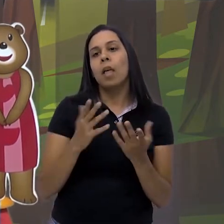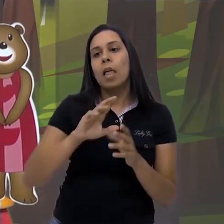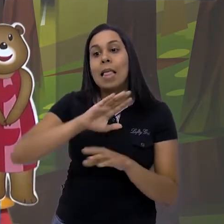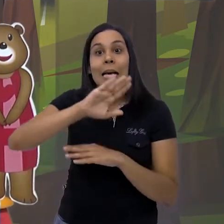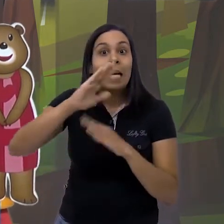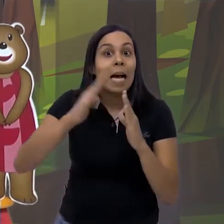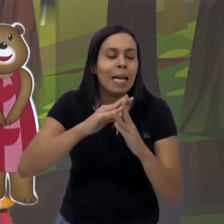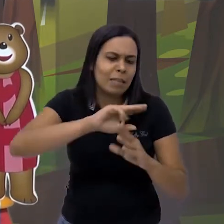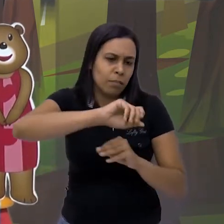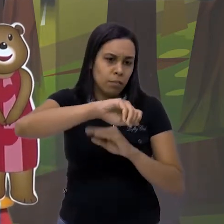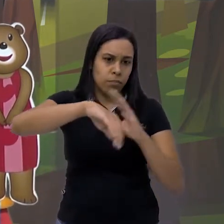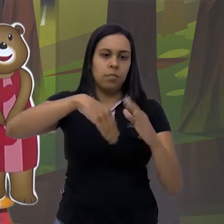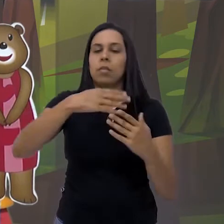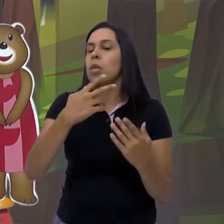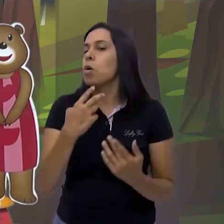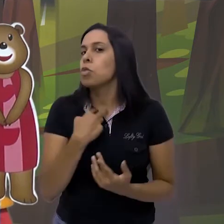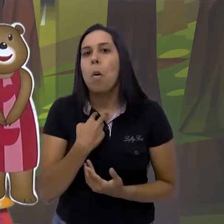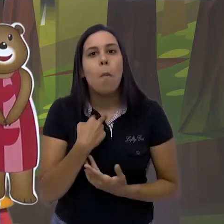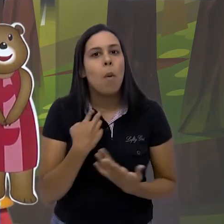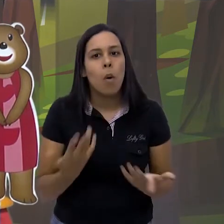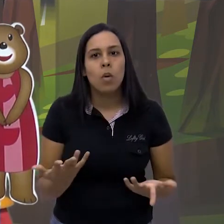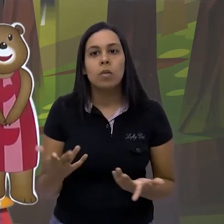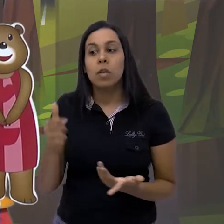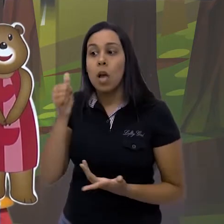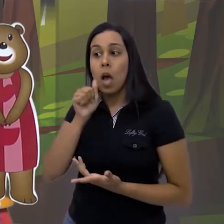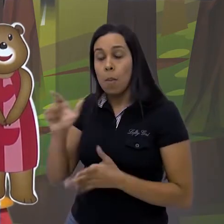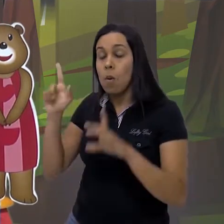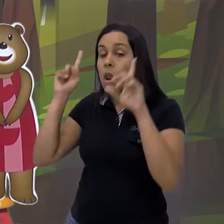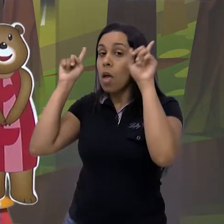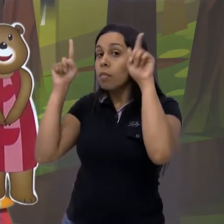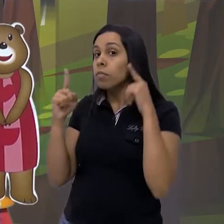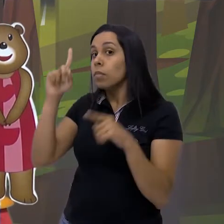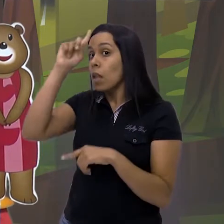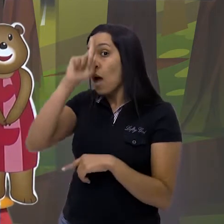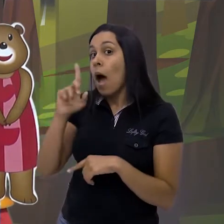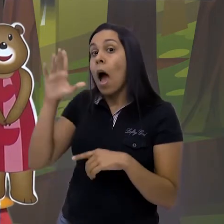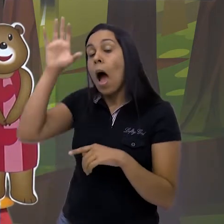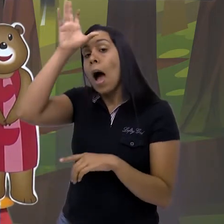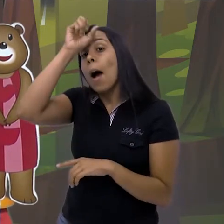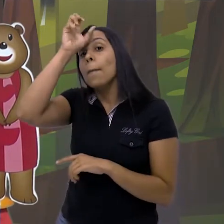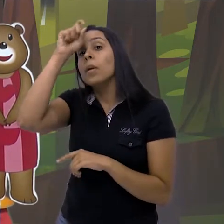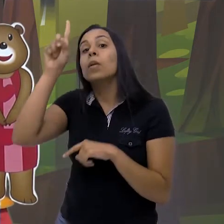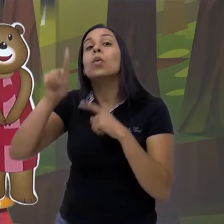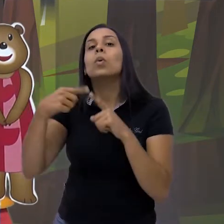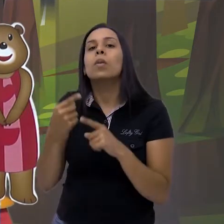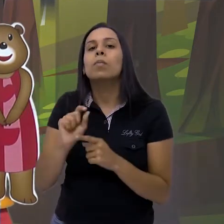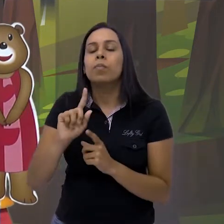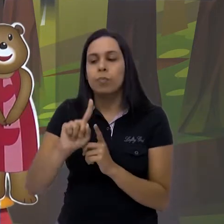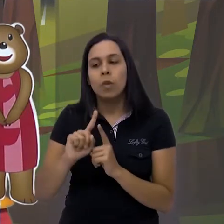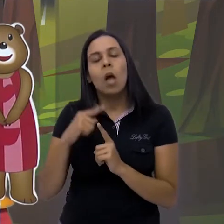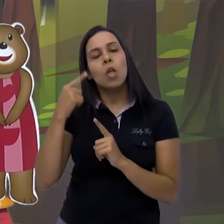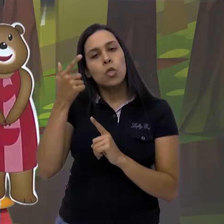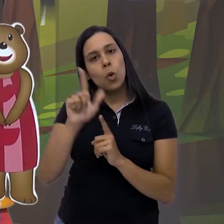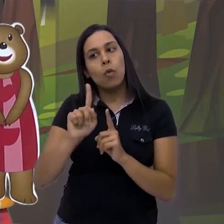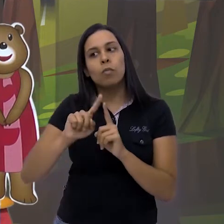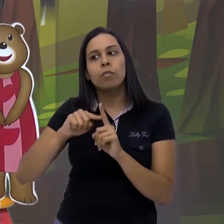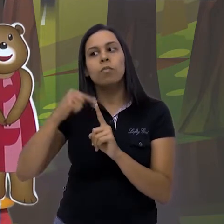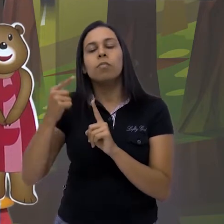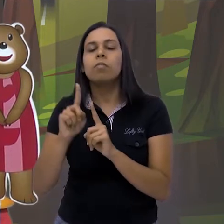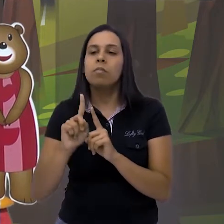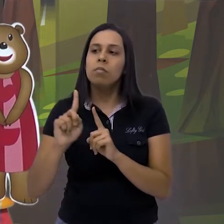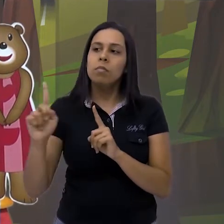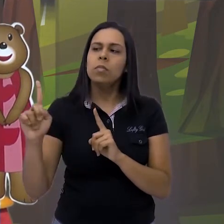casa dela. E não pode ser assim. Castinhos Dourados aprendeu a lição. No outro dia, ela foi lá, pediu